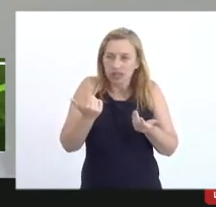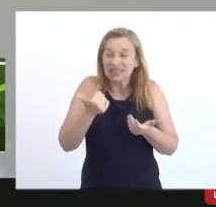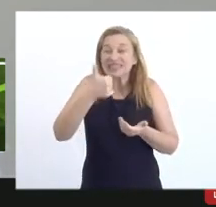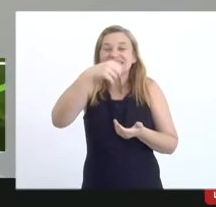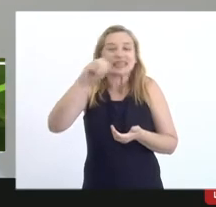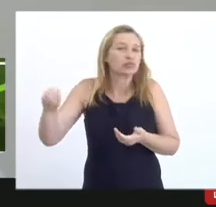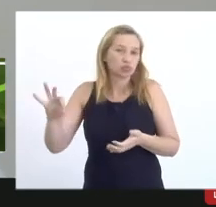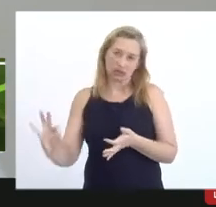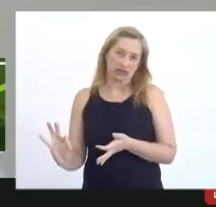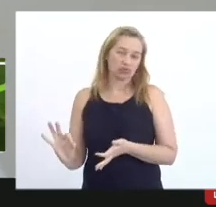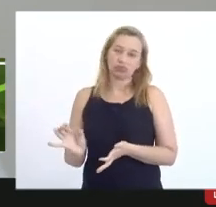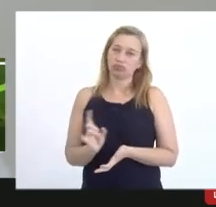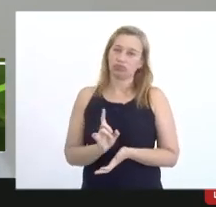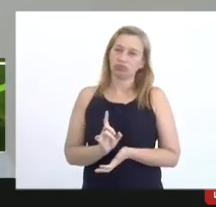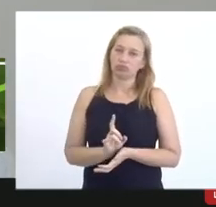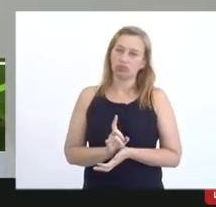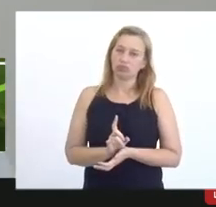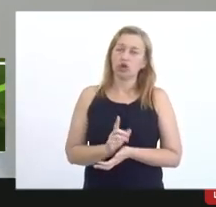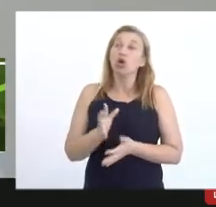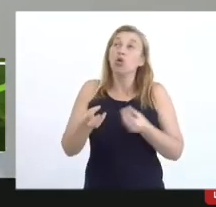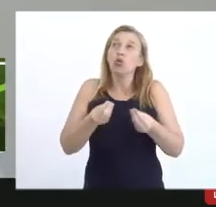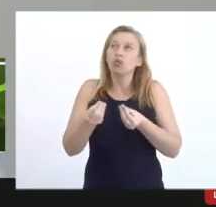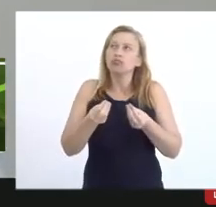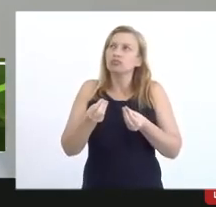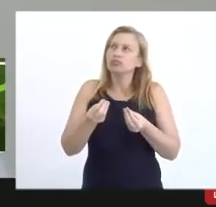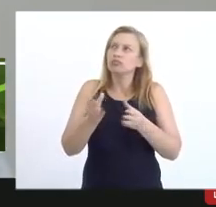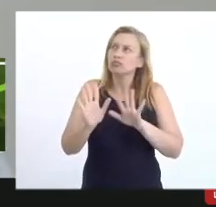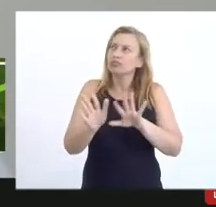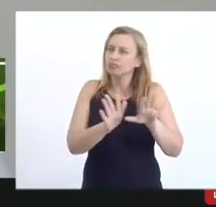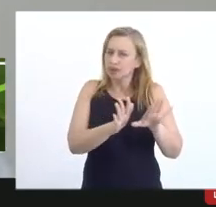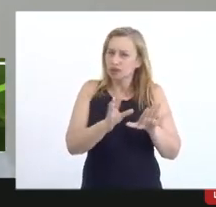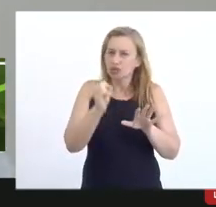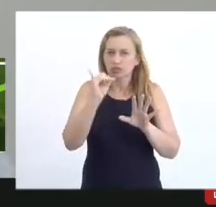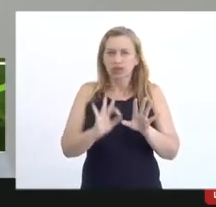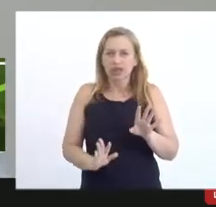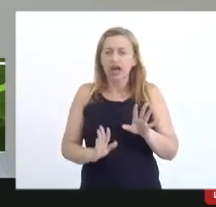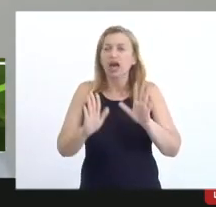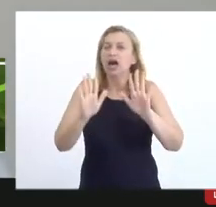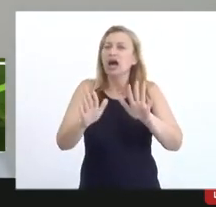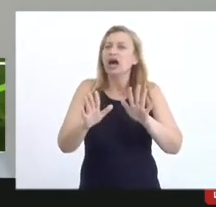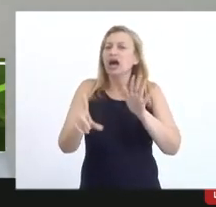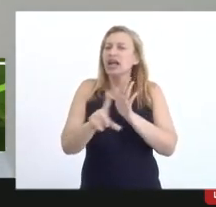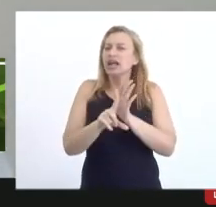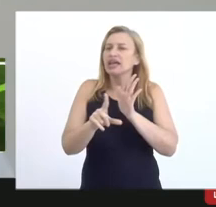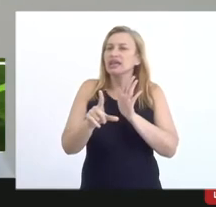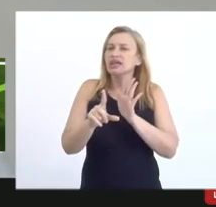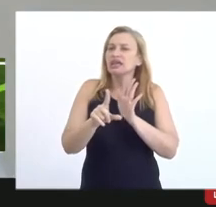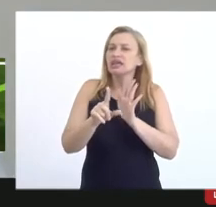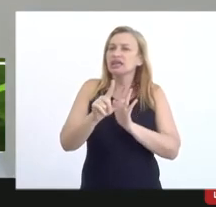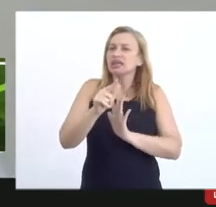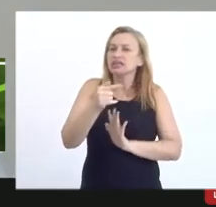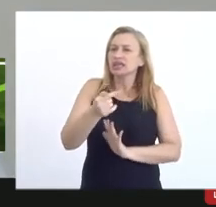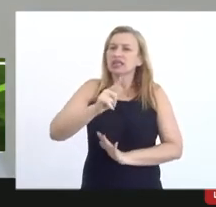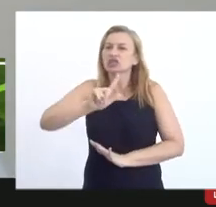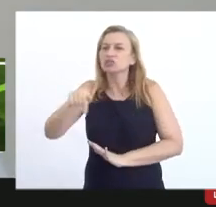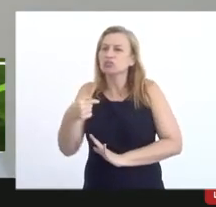% onde é que eu quero chegar com isso a lei atual a lei 7000 e